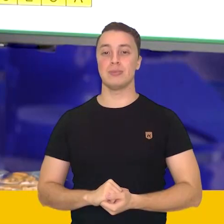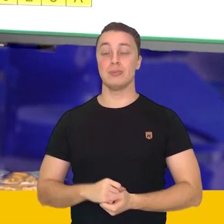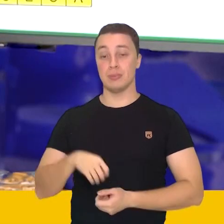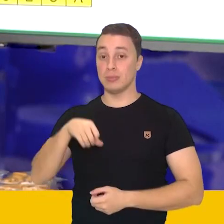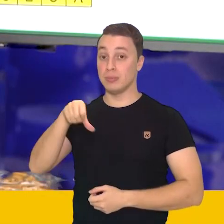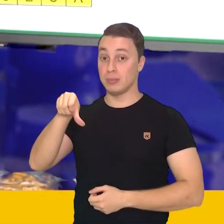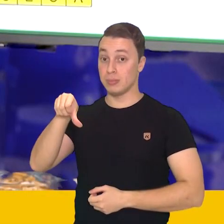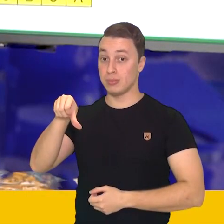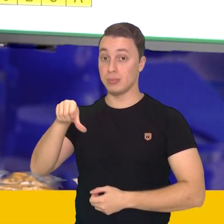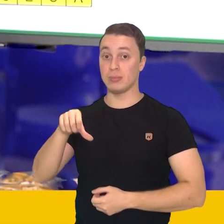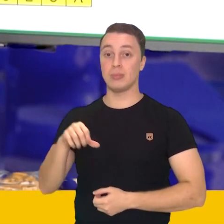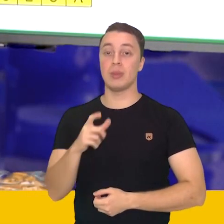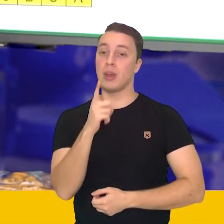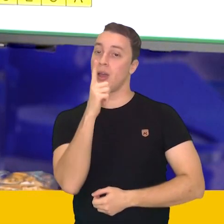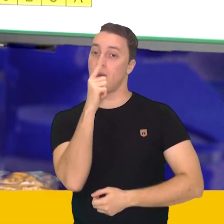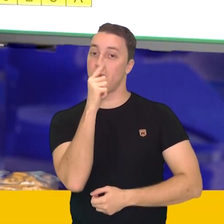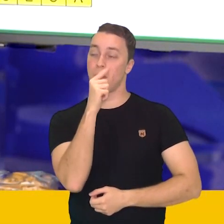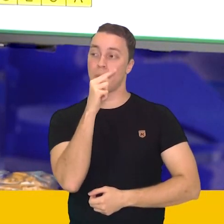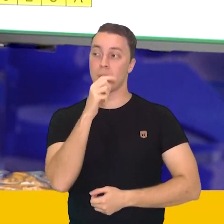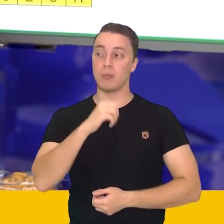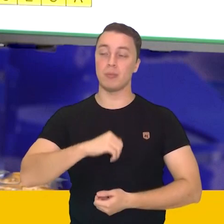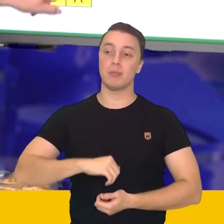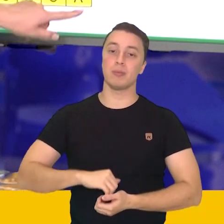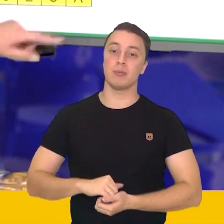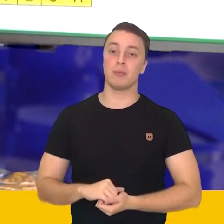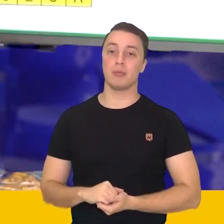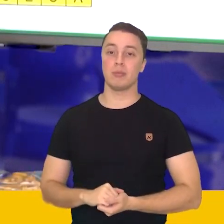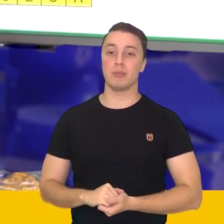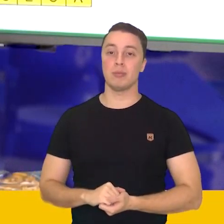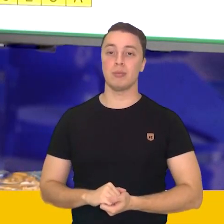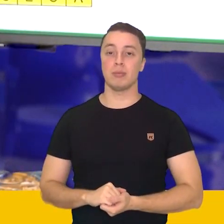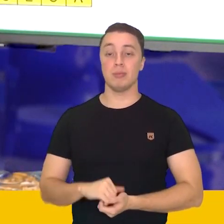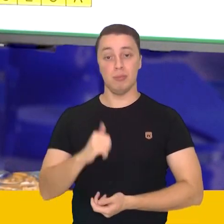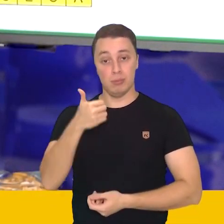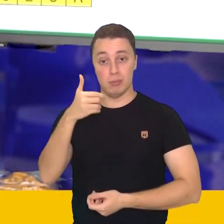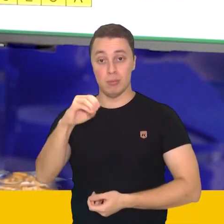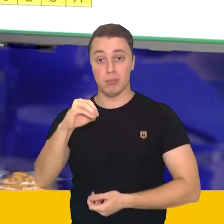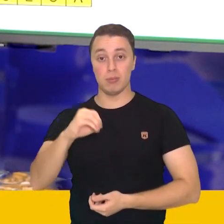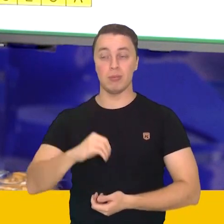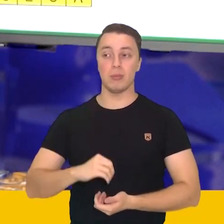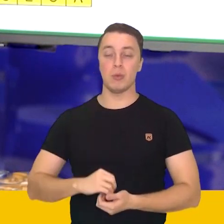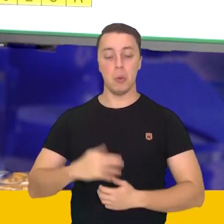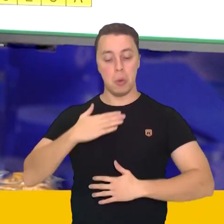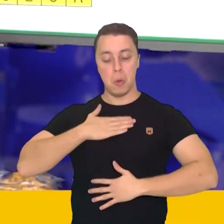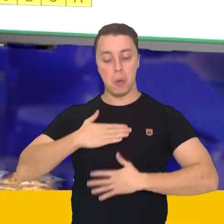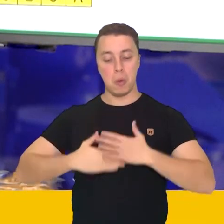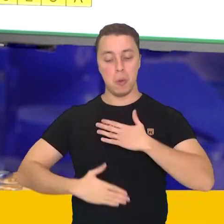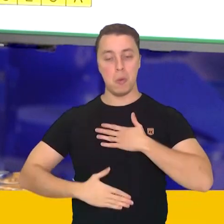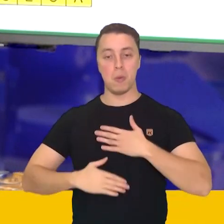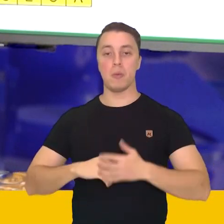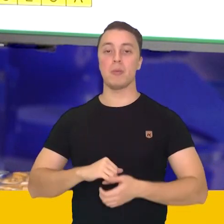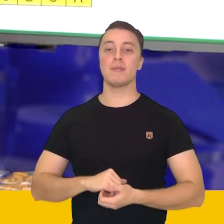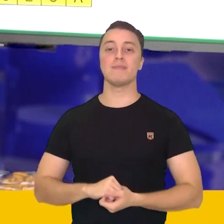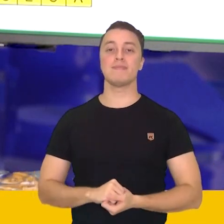O nove. Água. E o dez. Corpo.